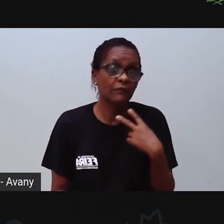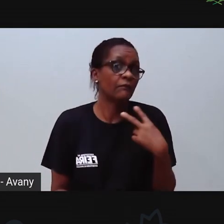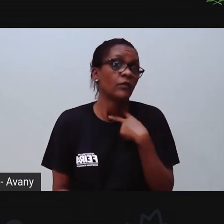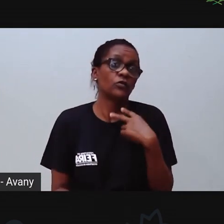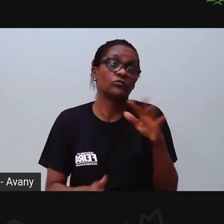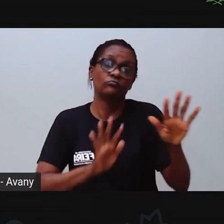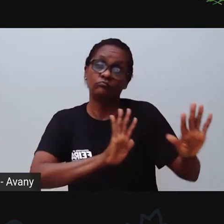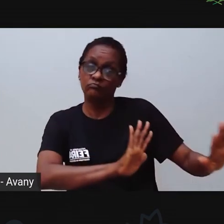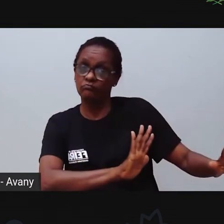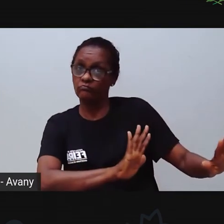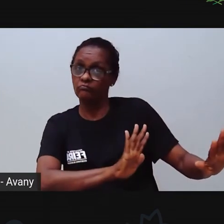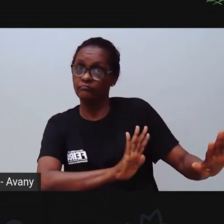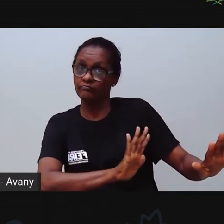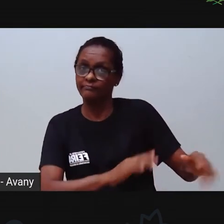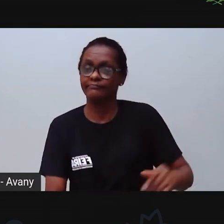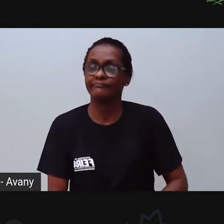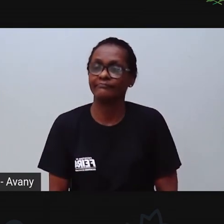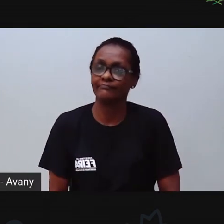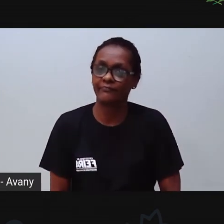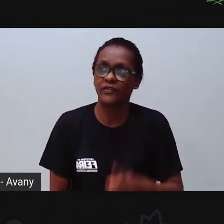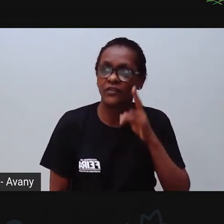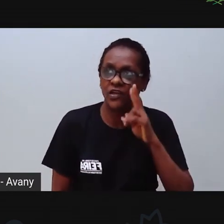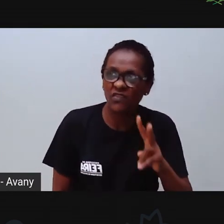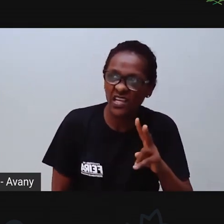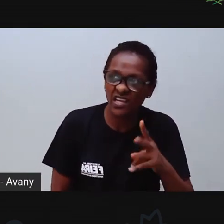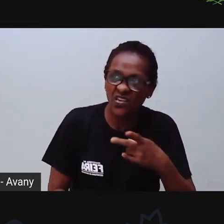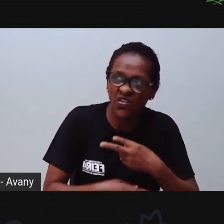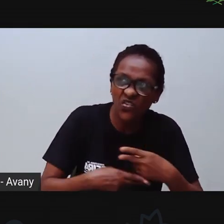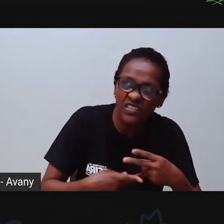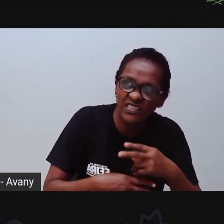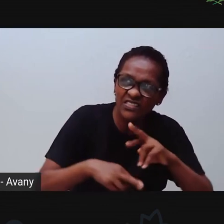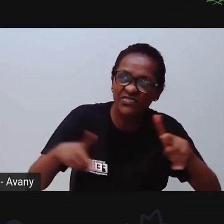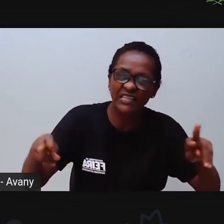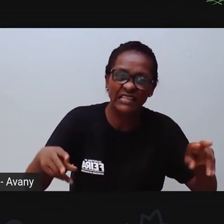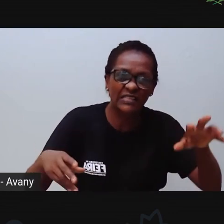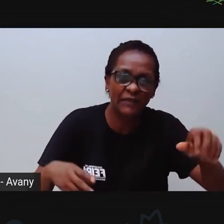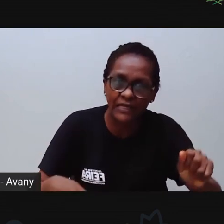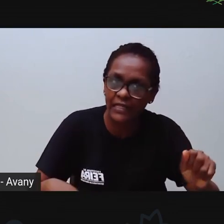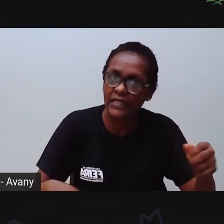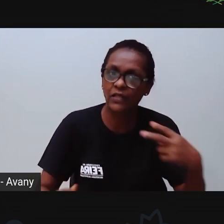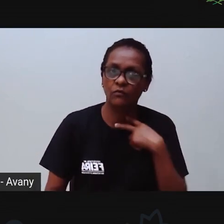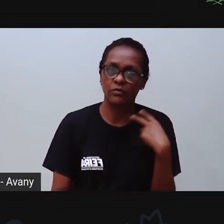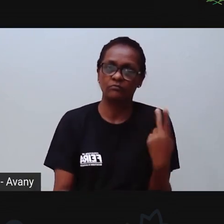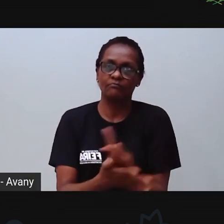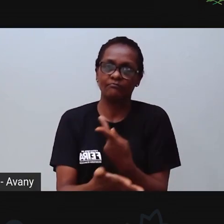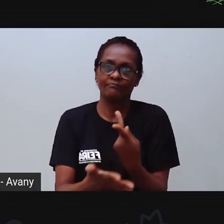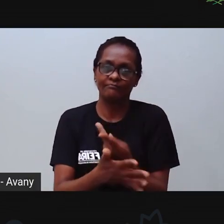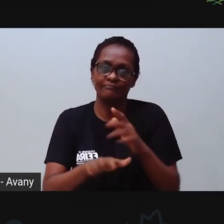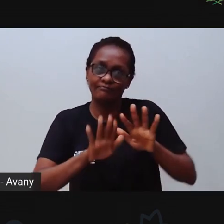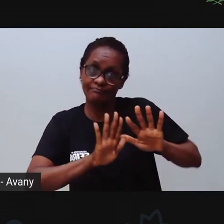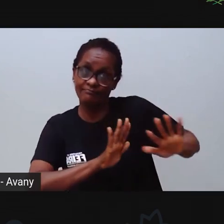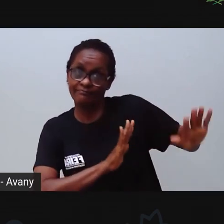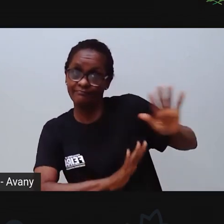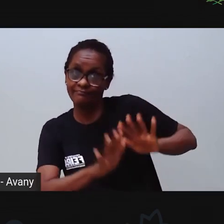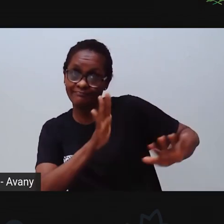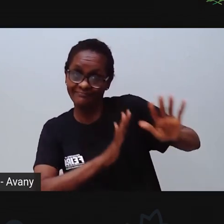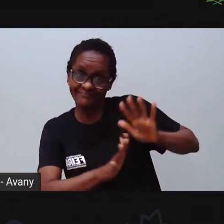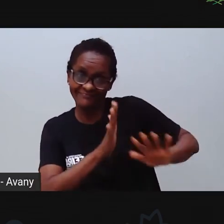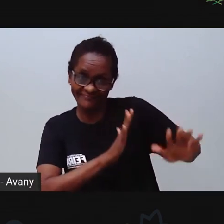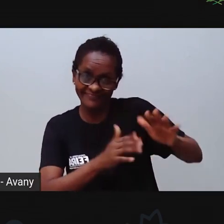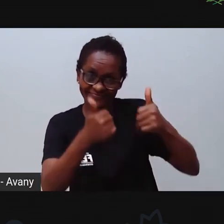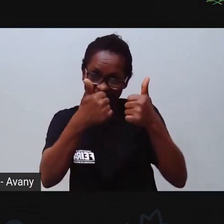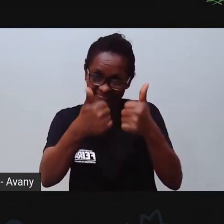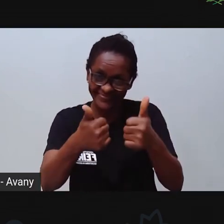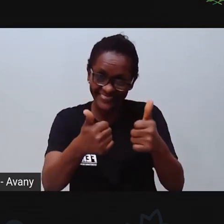equipamento que é de adulto, você não vai mexer também. Então, tenho certeza que os meus alunos no primeiro ano são maravilhosos nesse